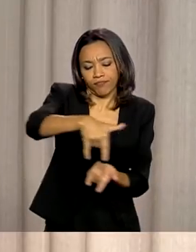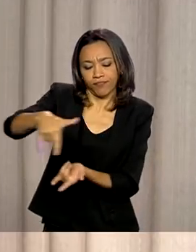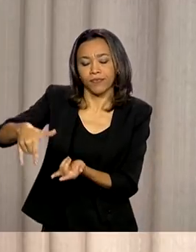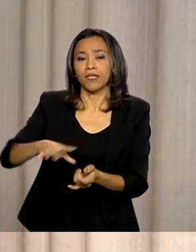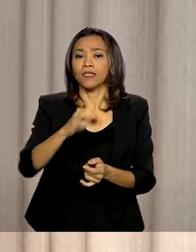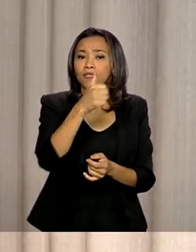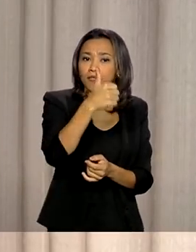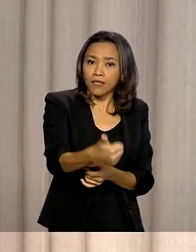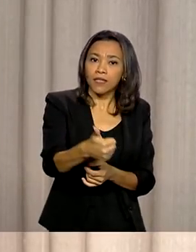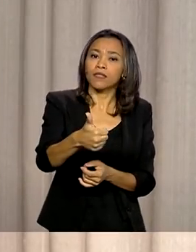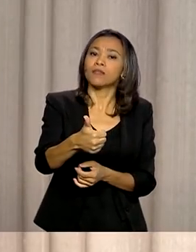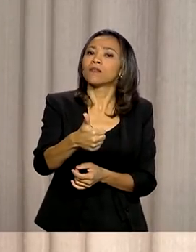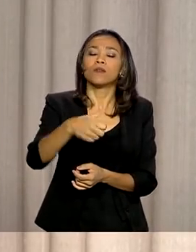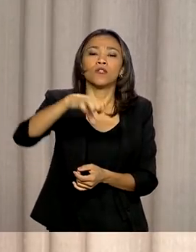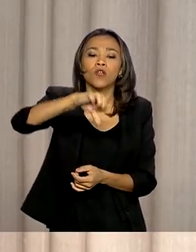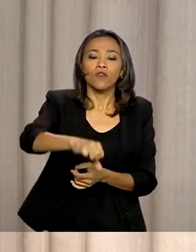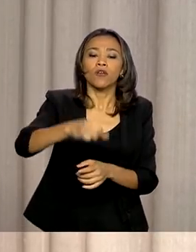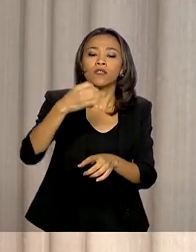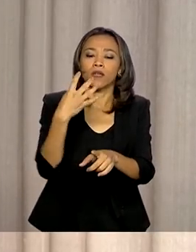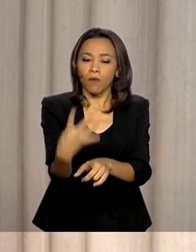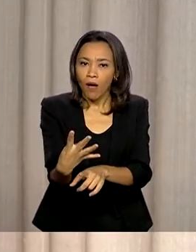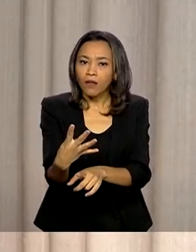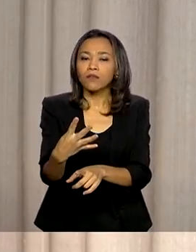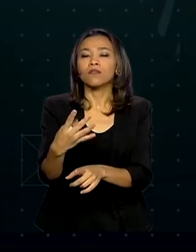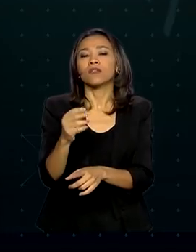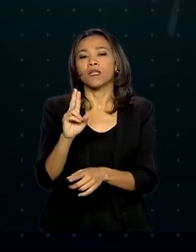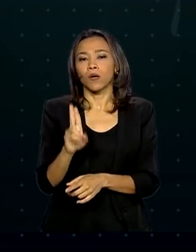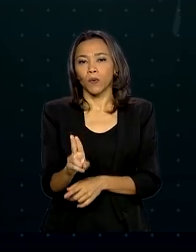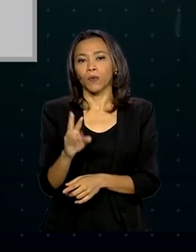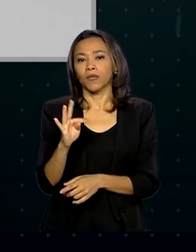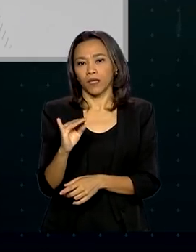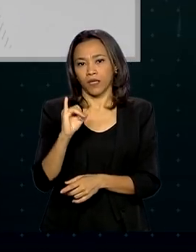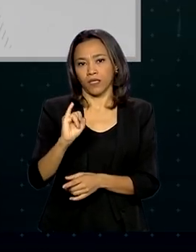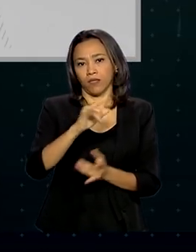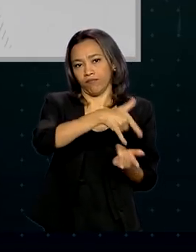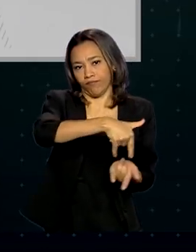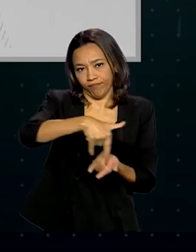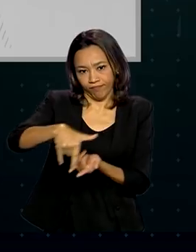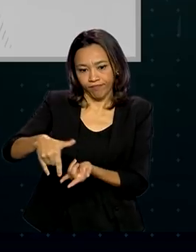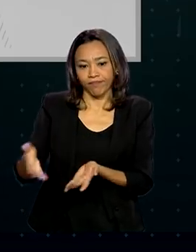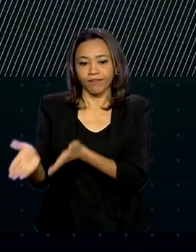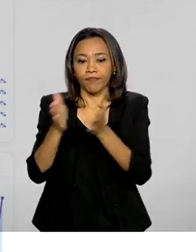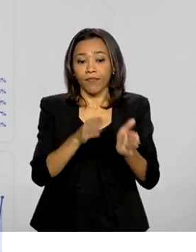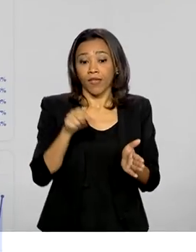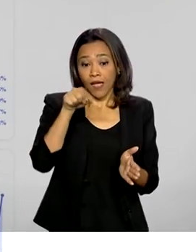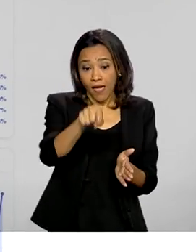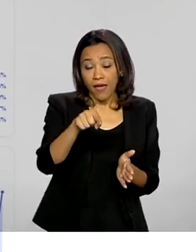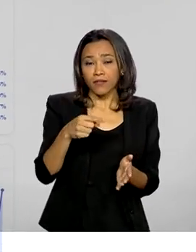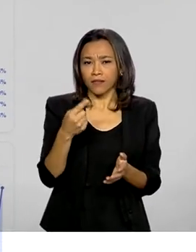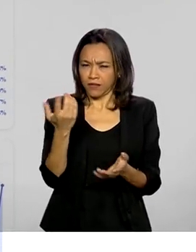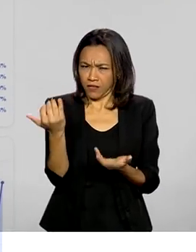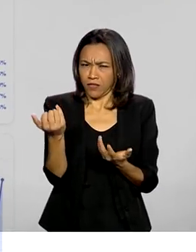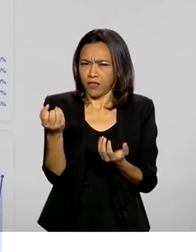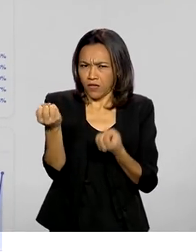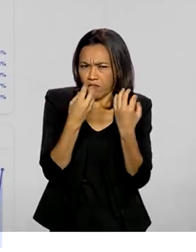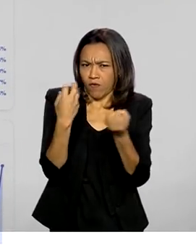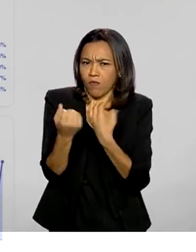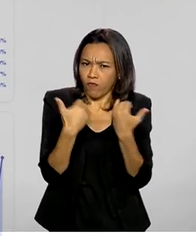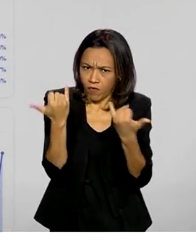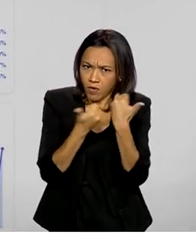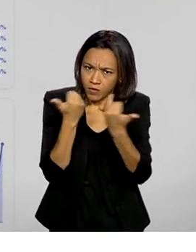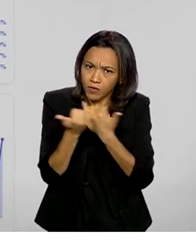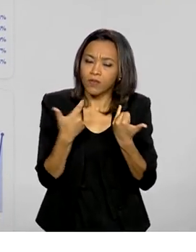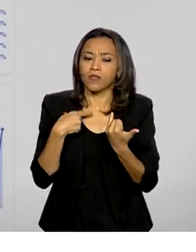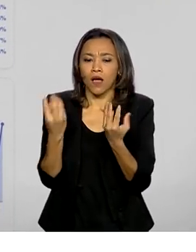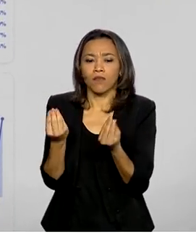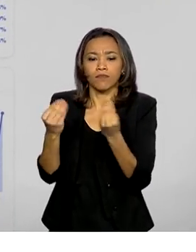194 estão em UTIs. Esses e outros dados estão na nova plataforma divulgada pelo Ministério